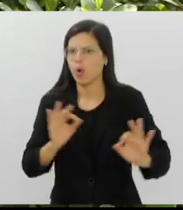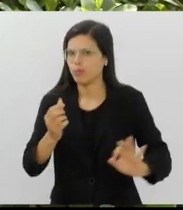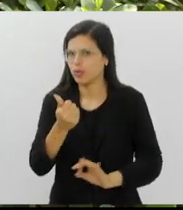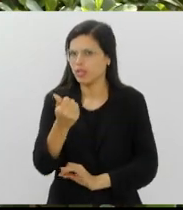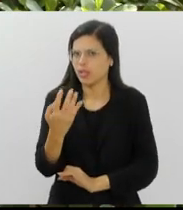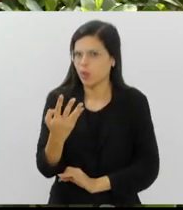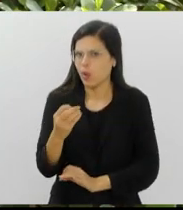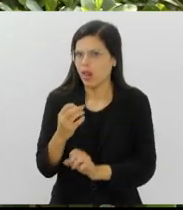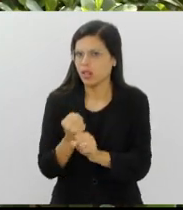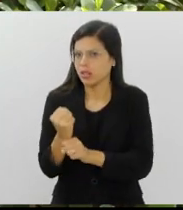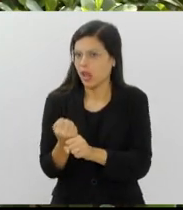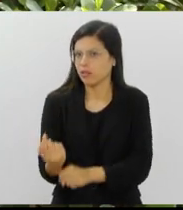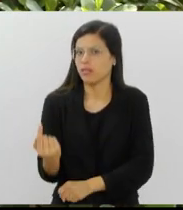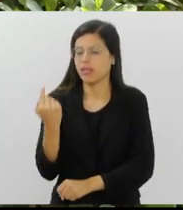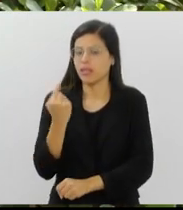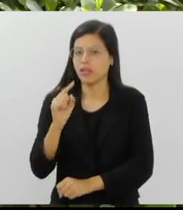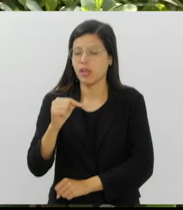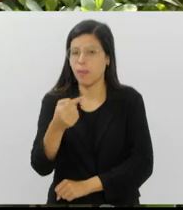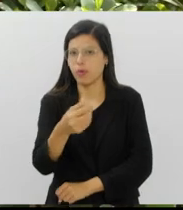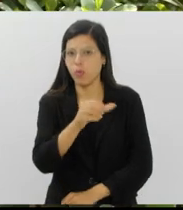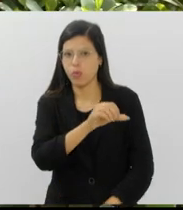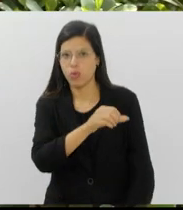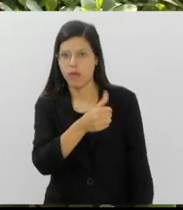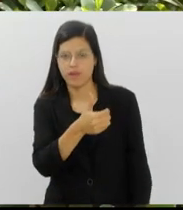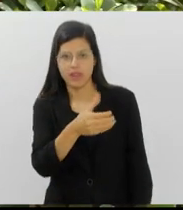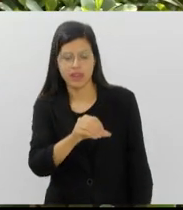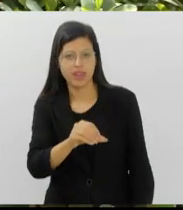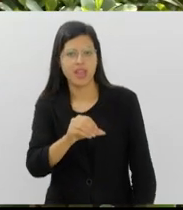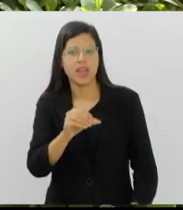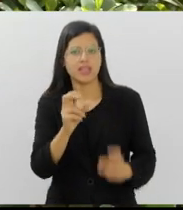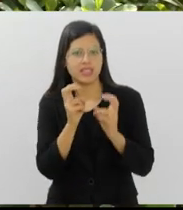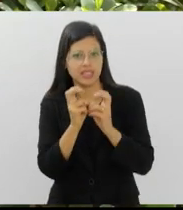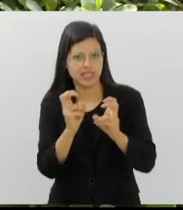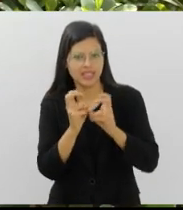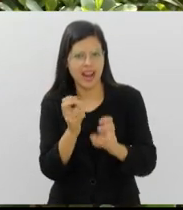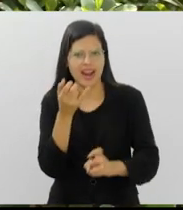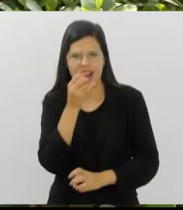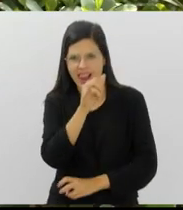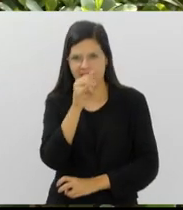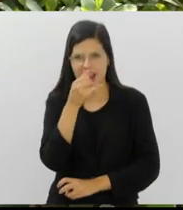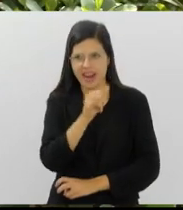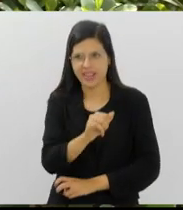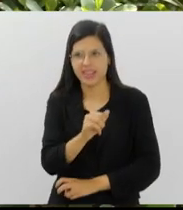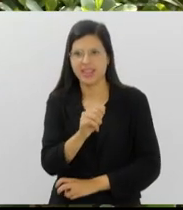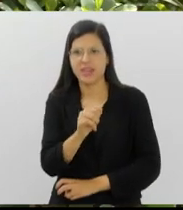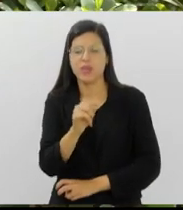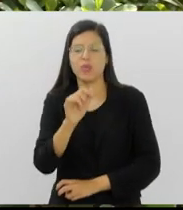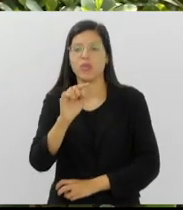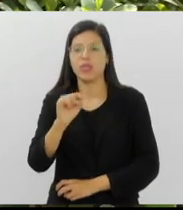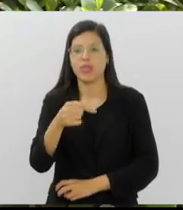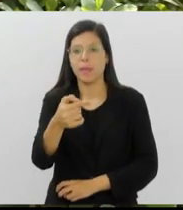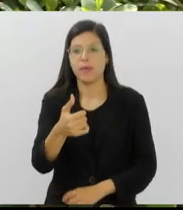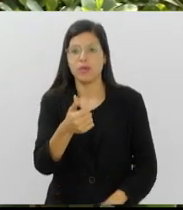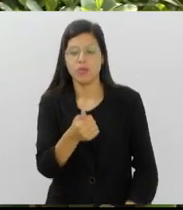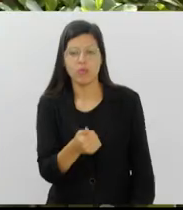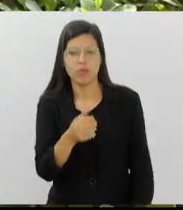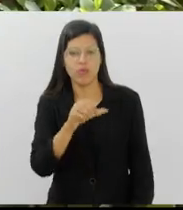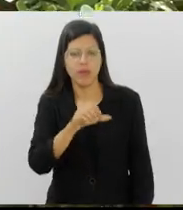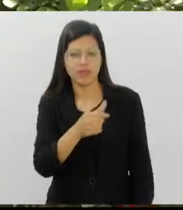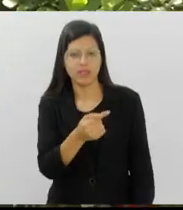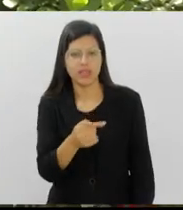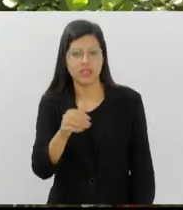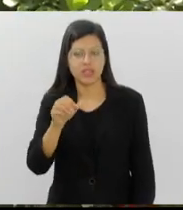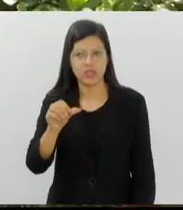atrás. Depois, em 1910, os primeiros trens elétricos. Depois, em 1970, a segunda geração. Depois, em 1979, a